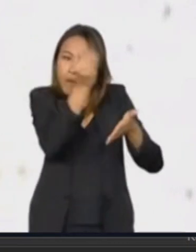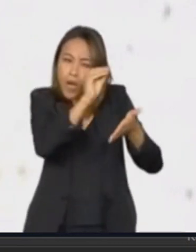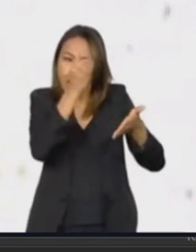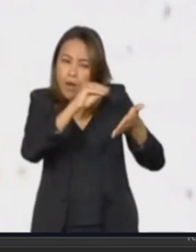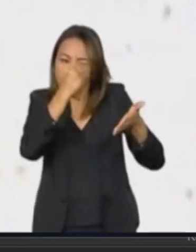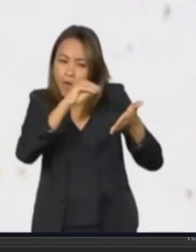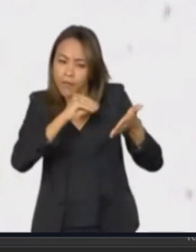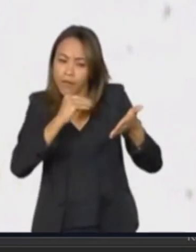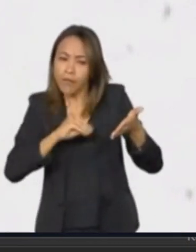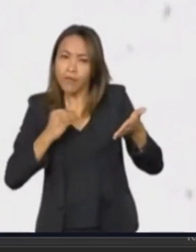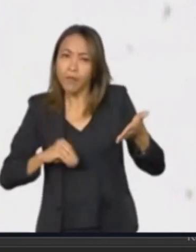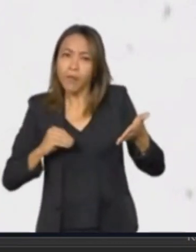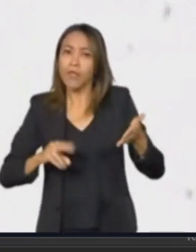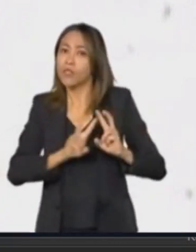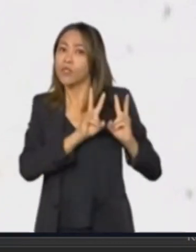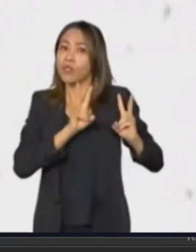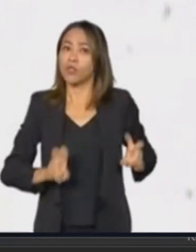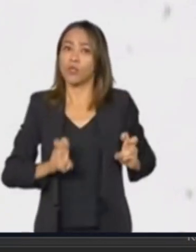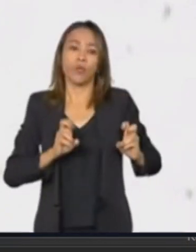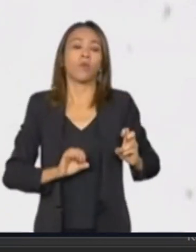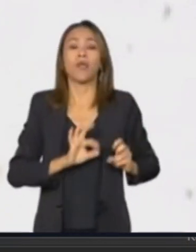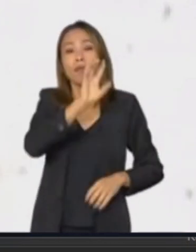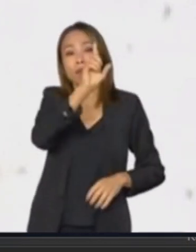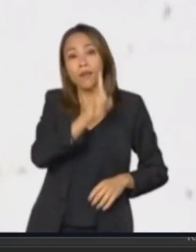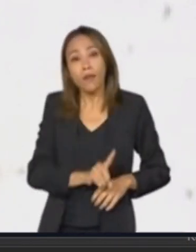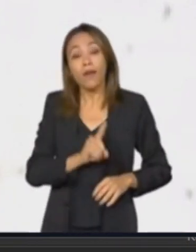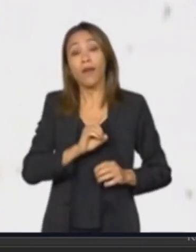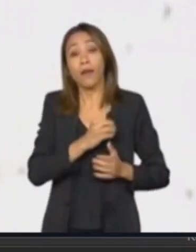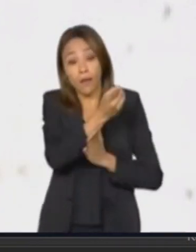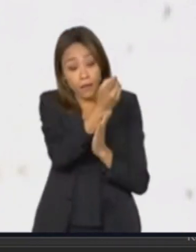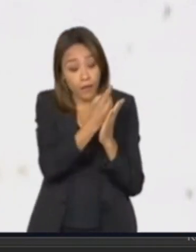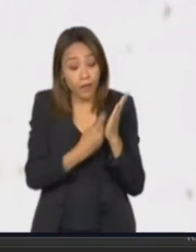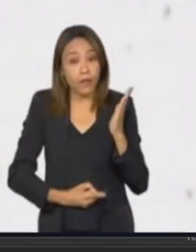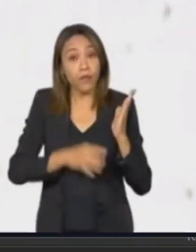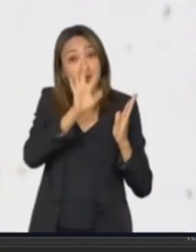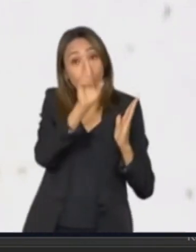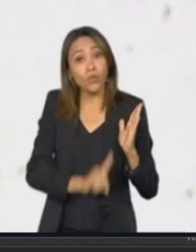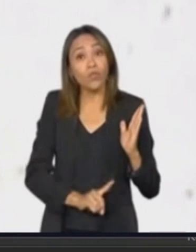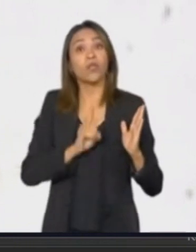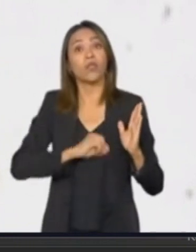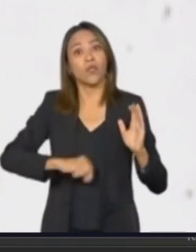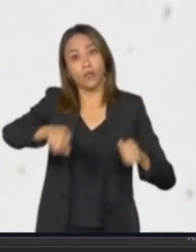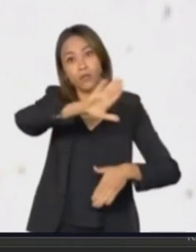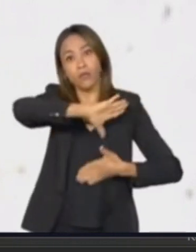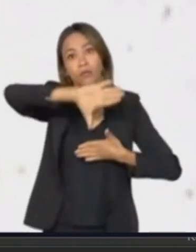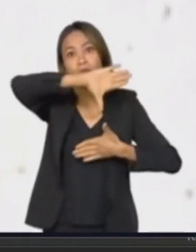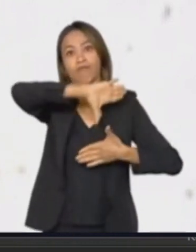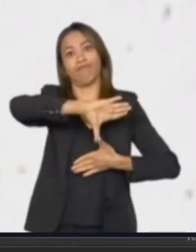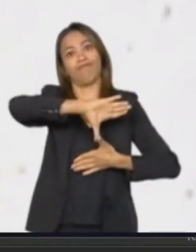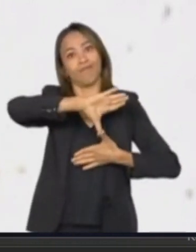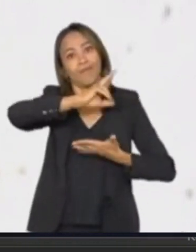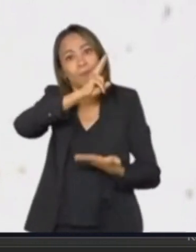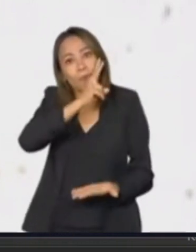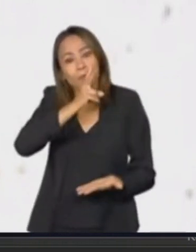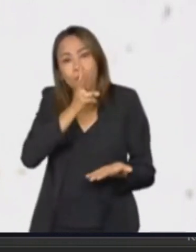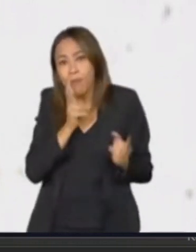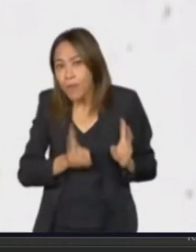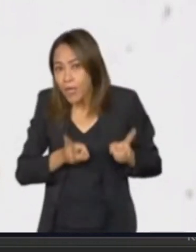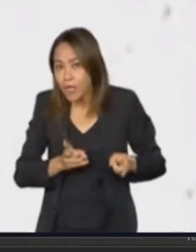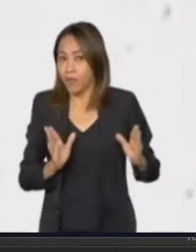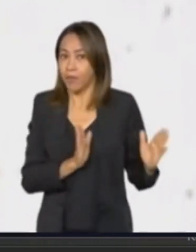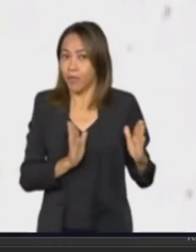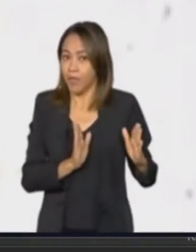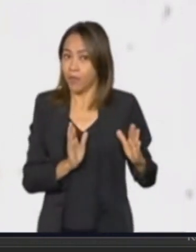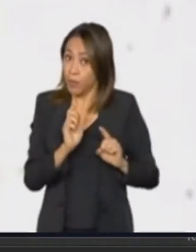Declaração Americana de Direitos e Deveres do Homem, adotada pela Organização dos Estados Americanos no mesmo ano, só que alguns meses